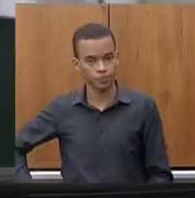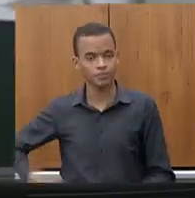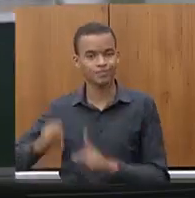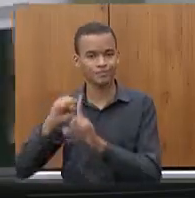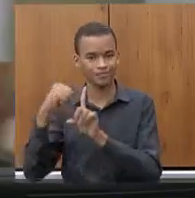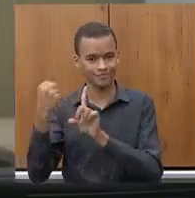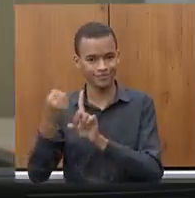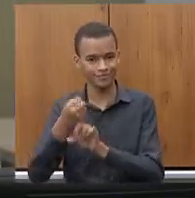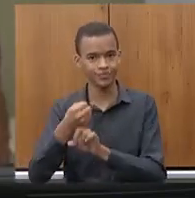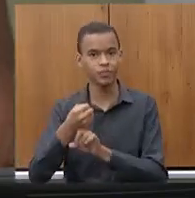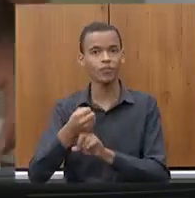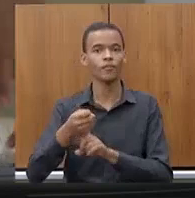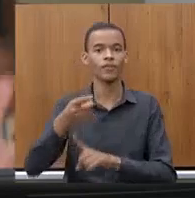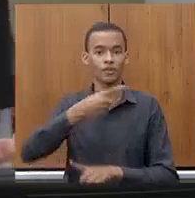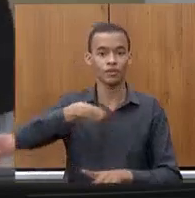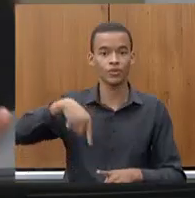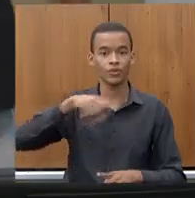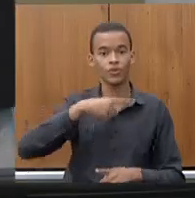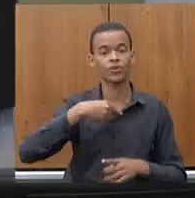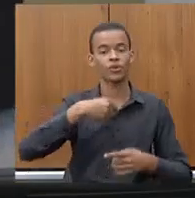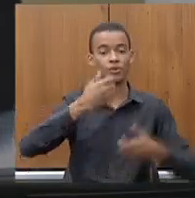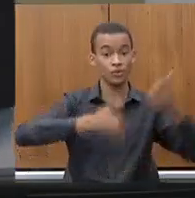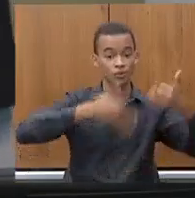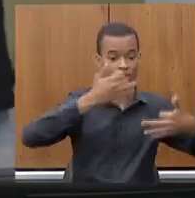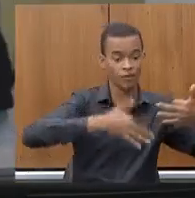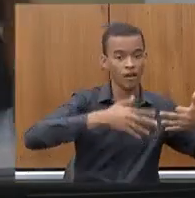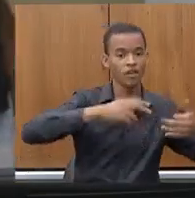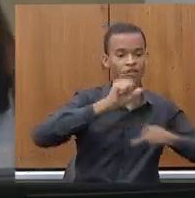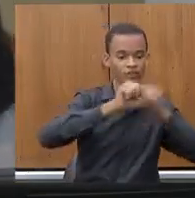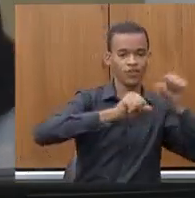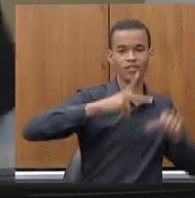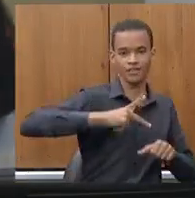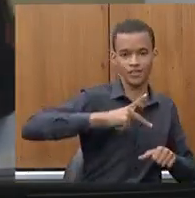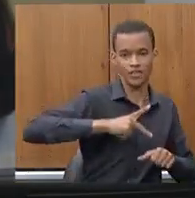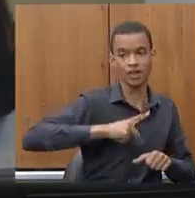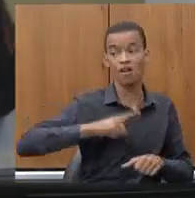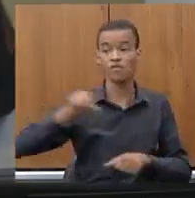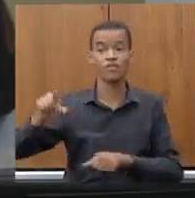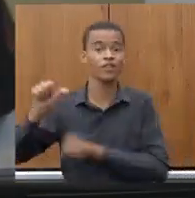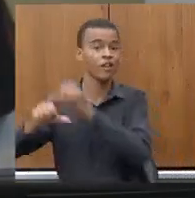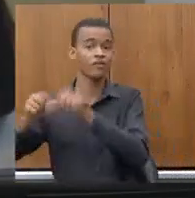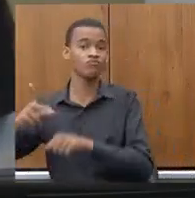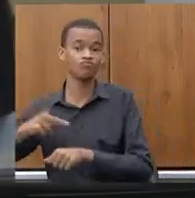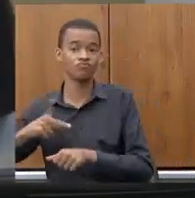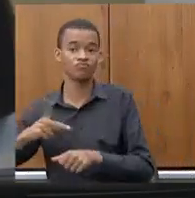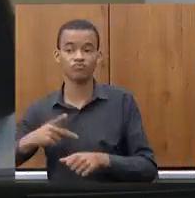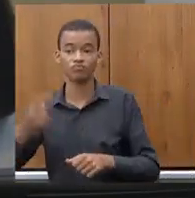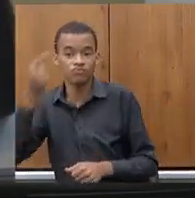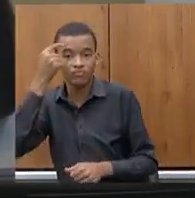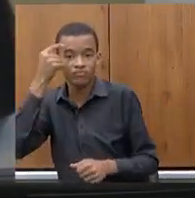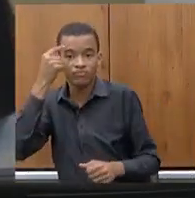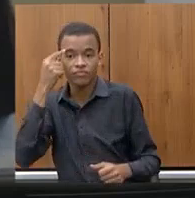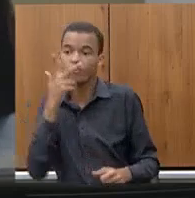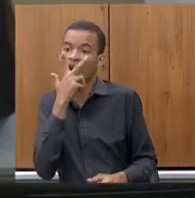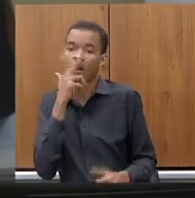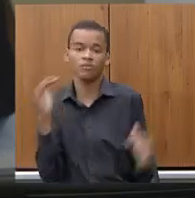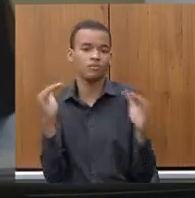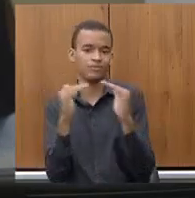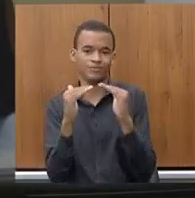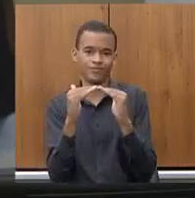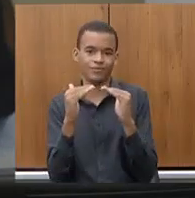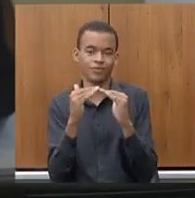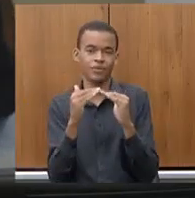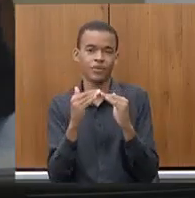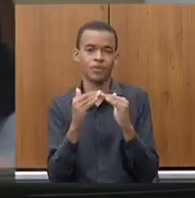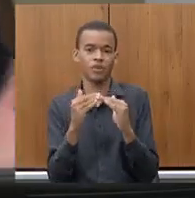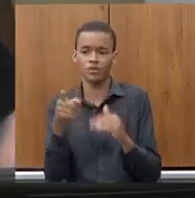argumentando o mesmo que nós argumentamos para justificar um processo de privatização. O Estado não é um